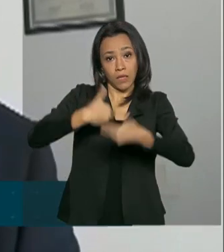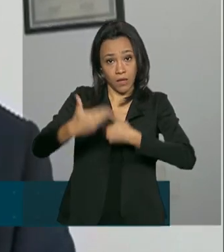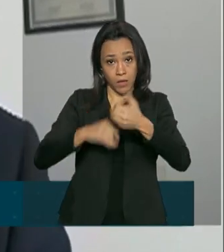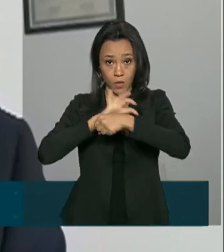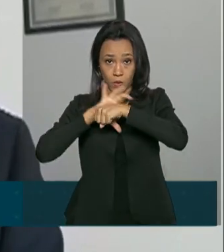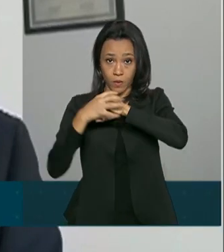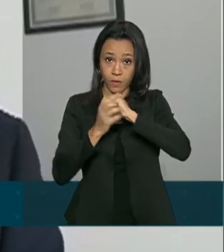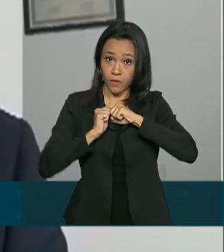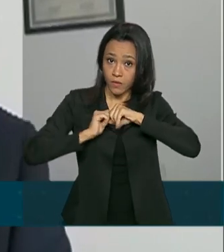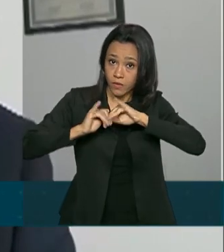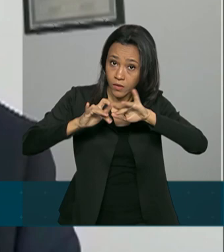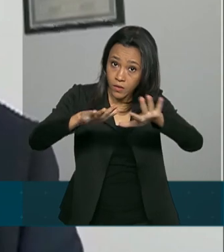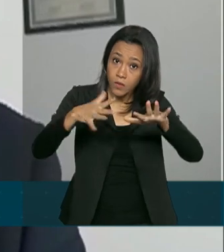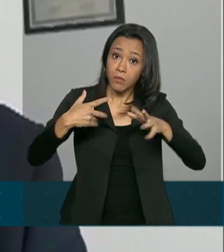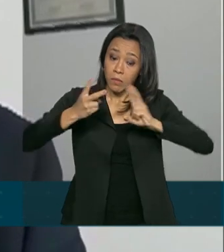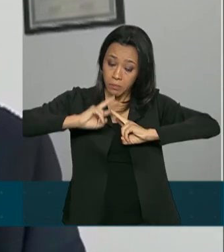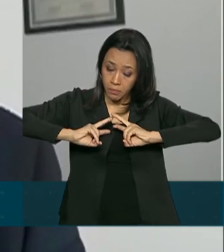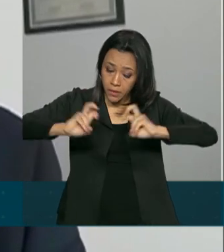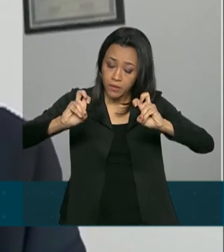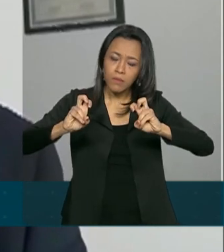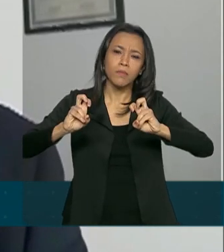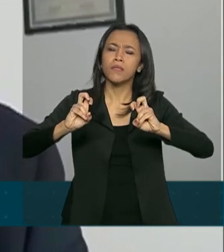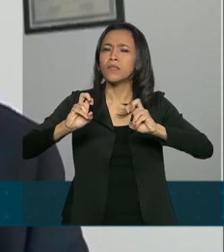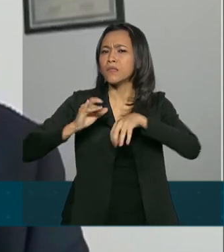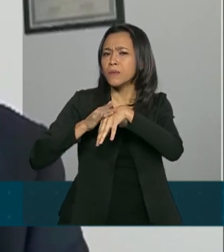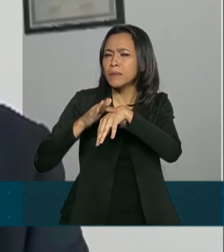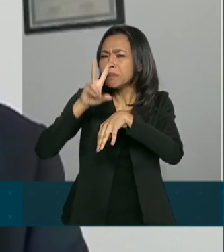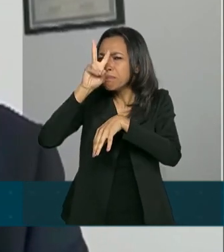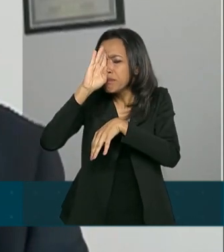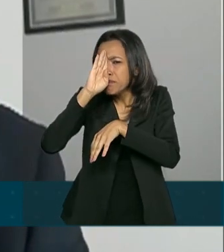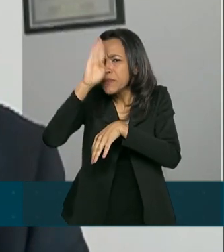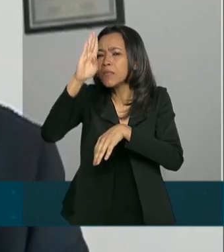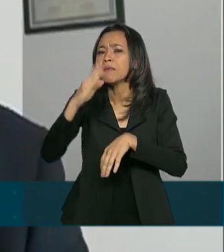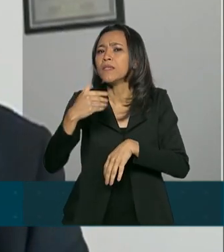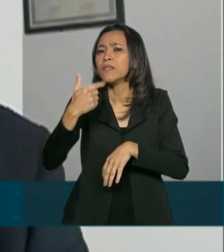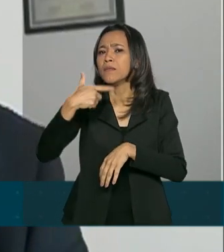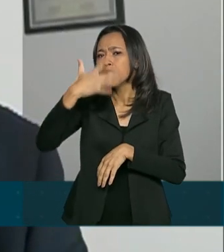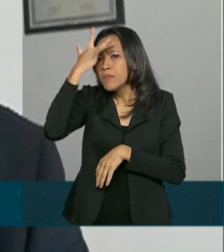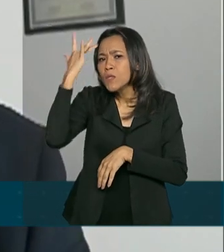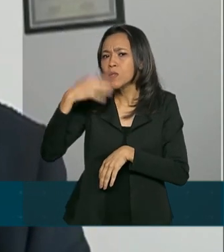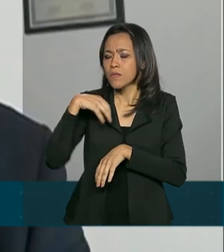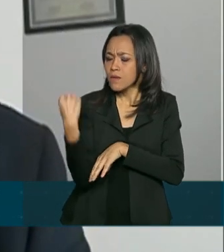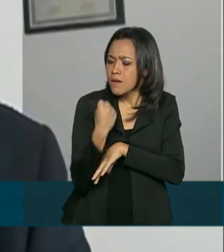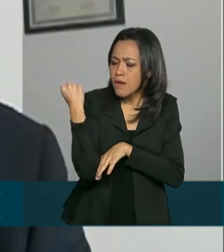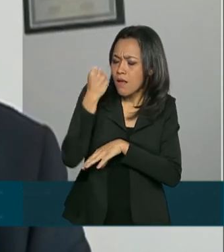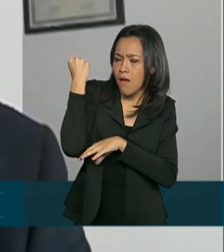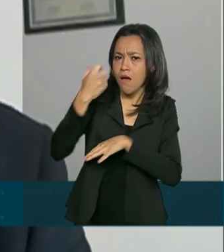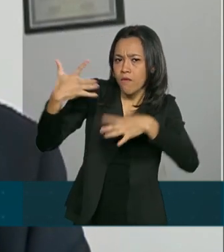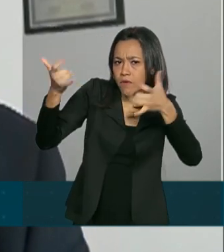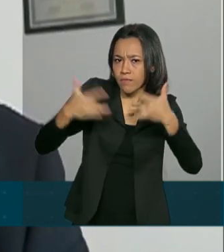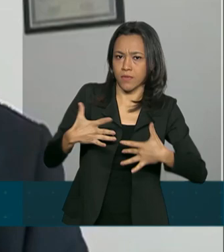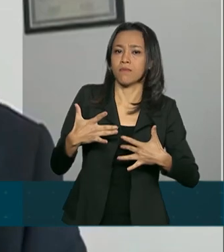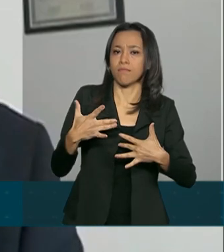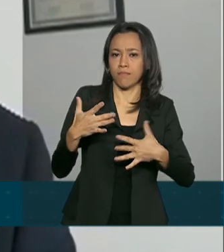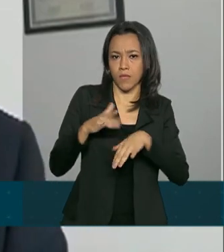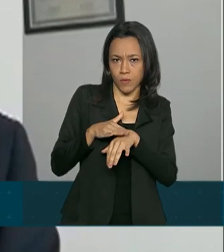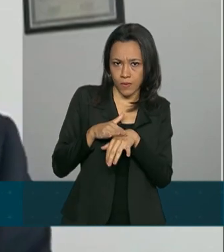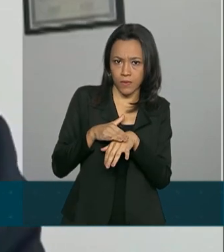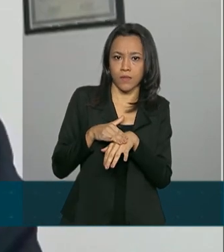possibilidades de diagnóstico, especialmente em pacientes graves com quadro suspeito ou confirmado da doença.